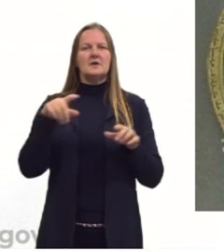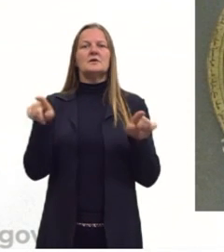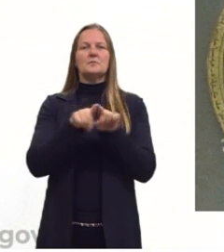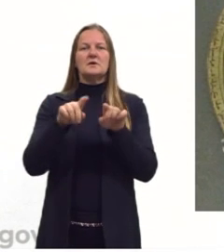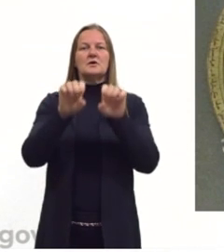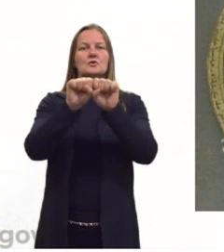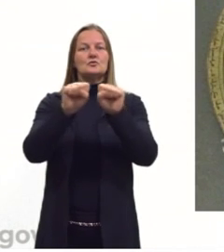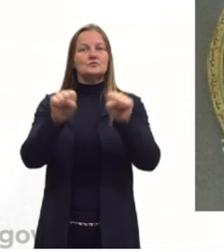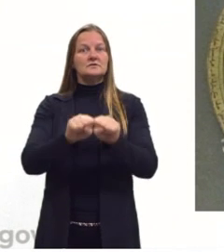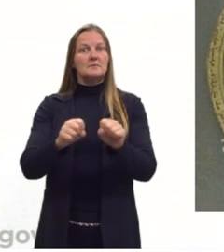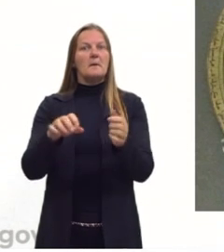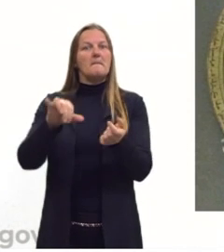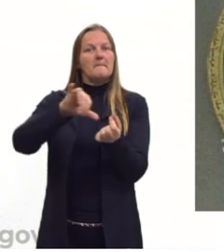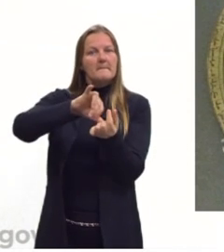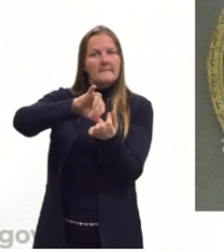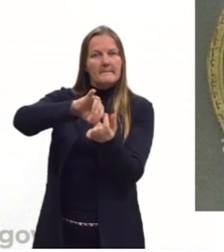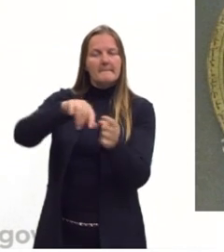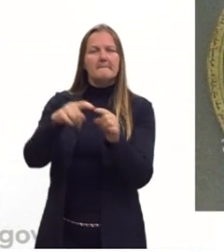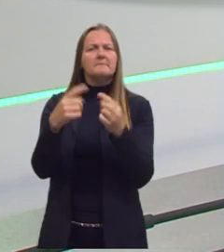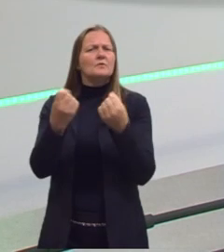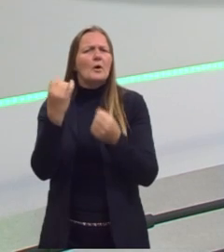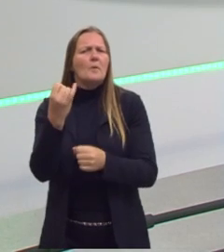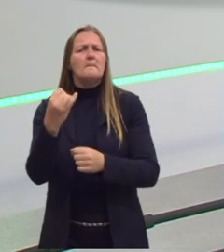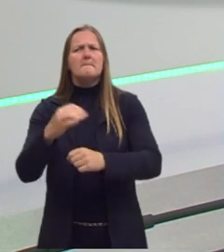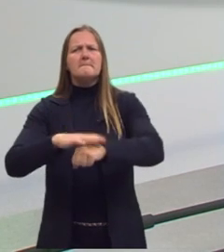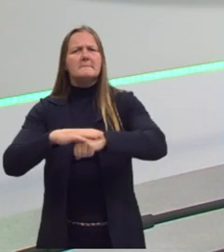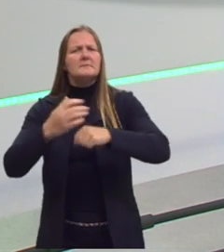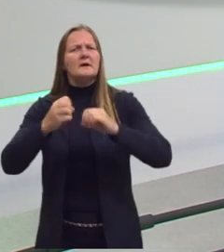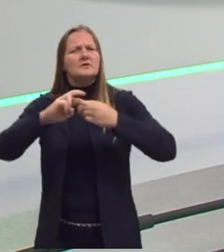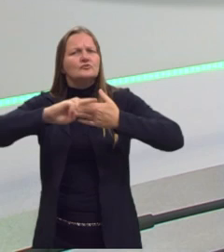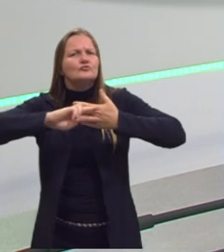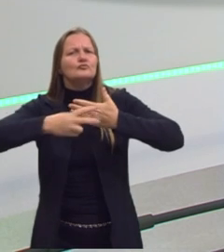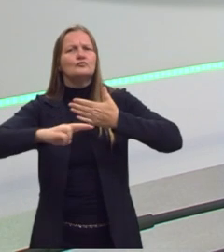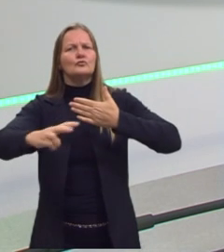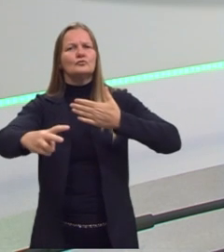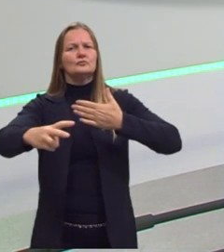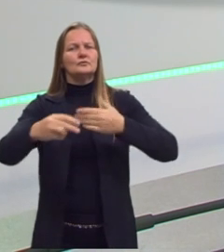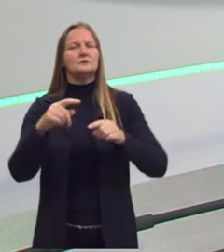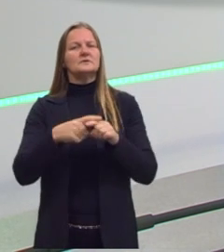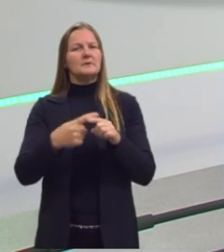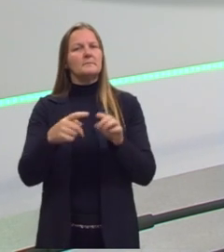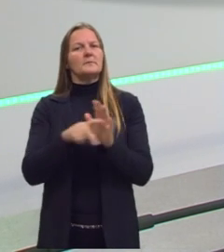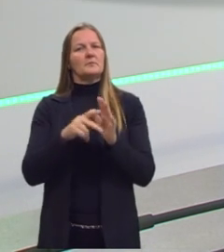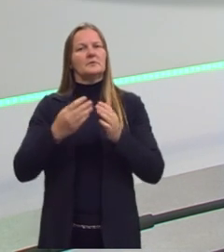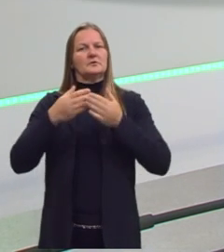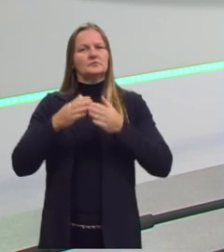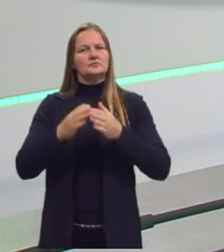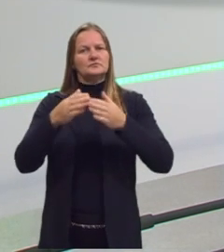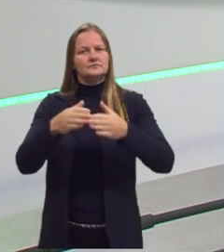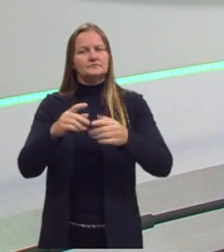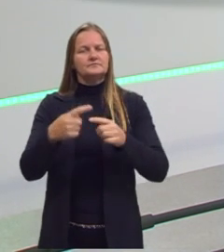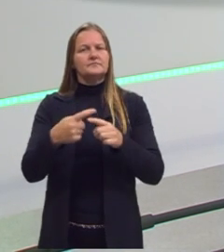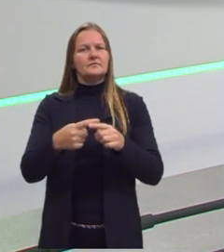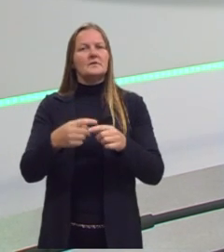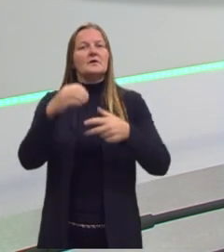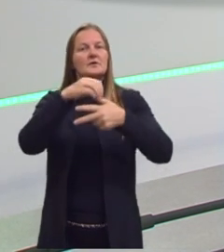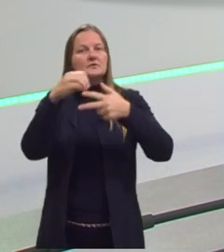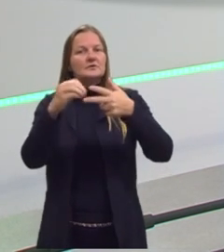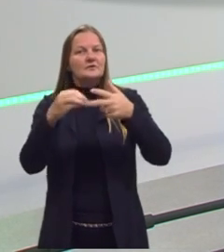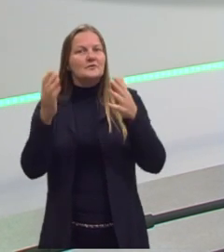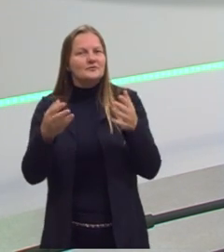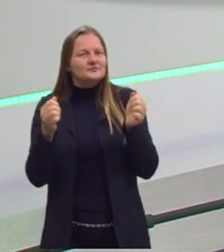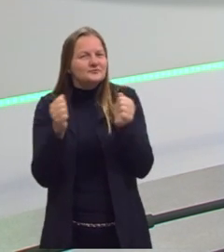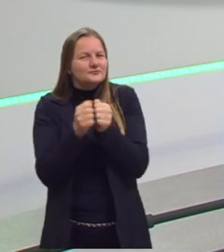capitalista, e quais foram as principais consequências dessas navegações. E as questões do ENEM que a gente vai resolver